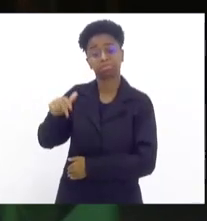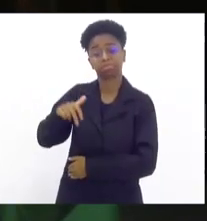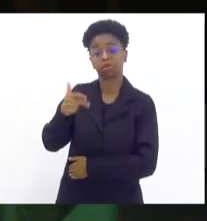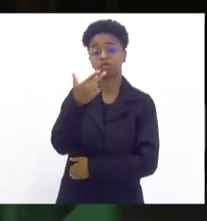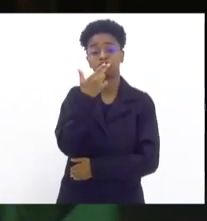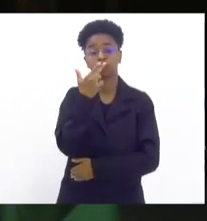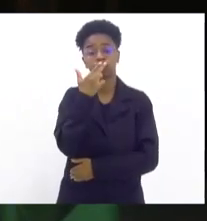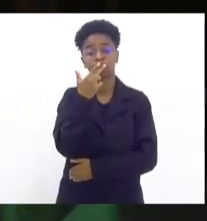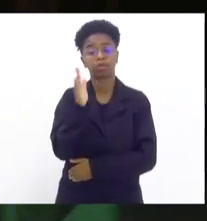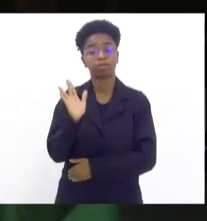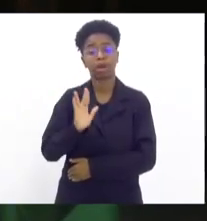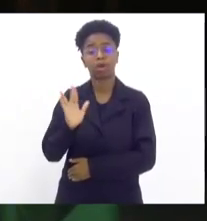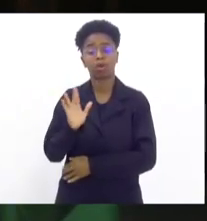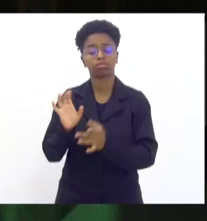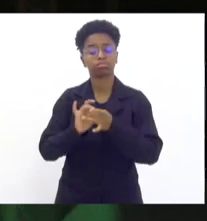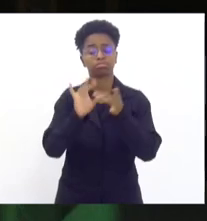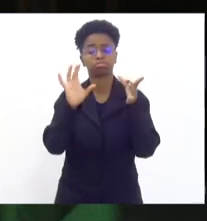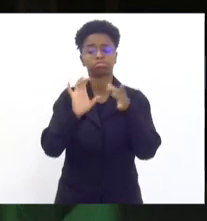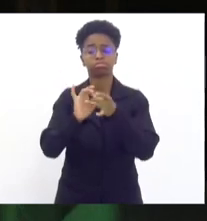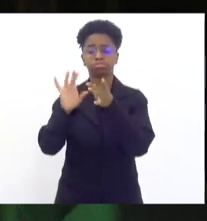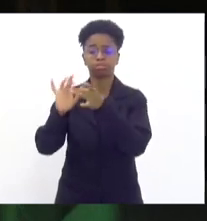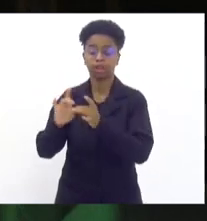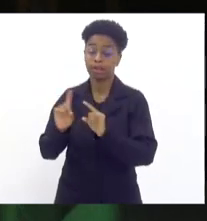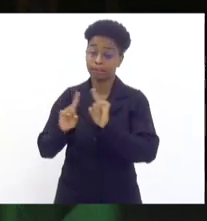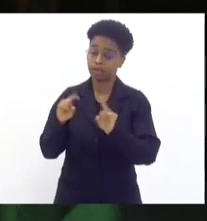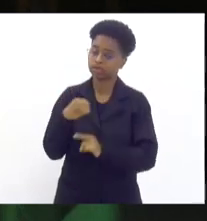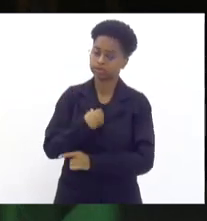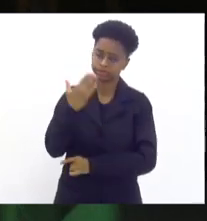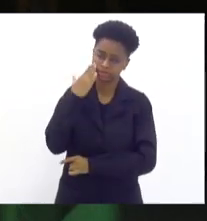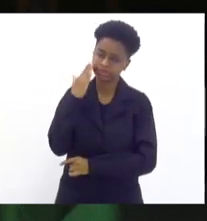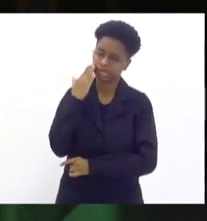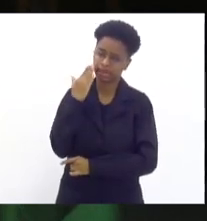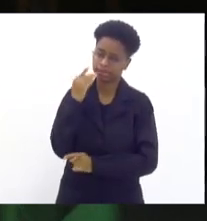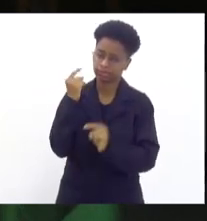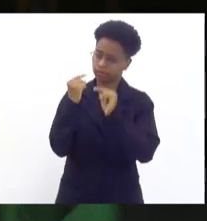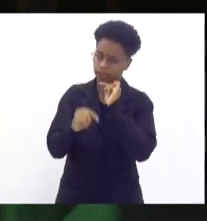maconha abertamente. E nós sabemos que isso é ilegal.